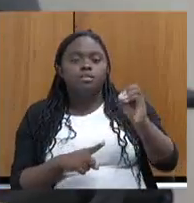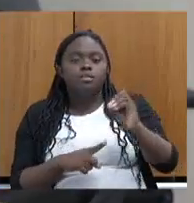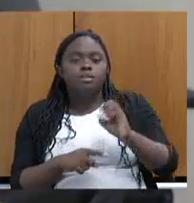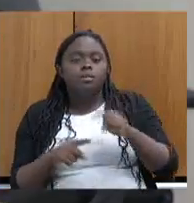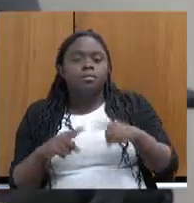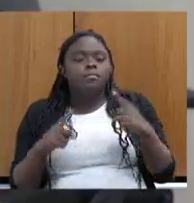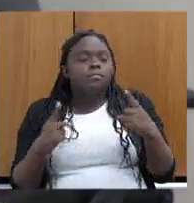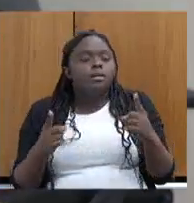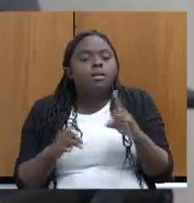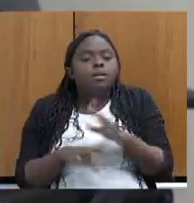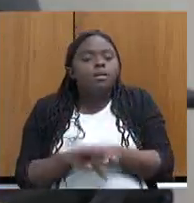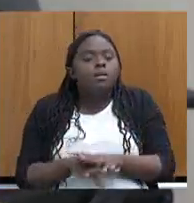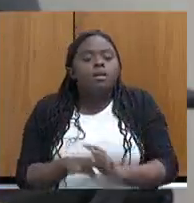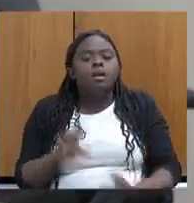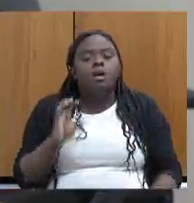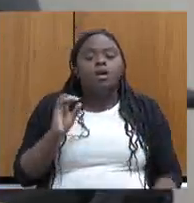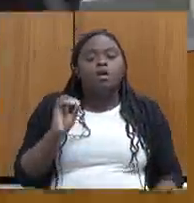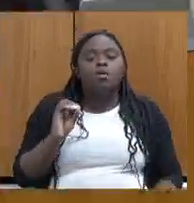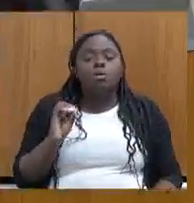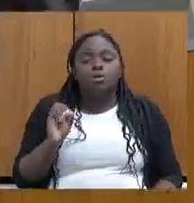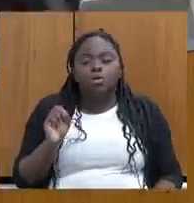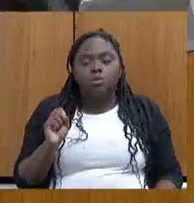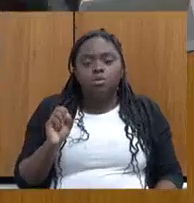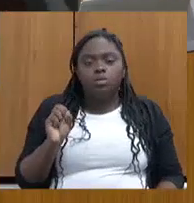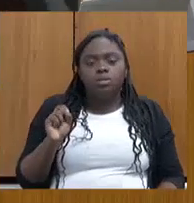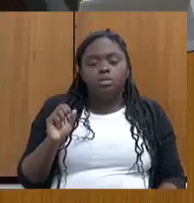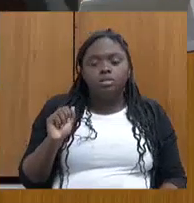Mas é isso, os aral chegaram mais 25.